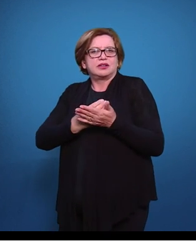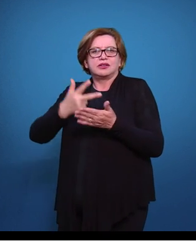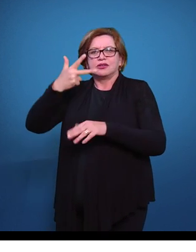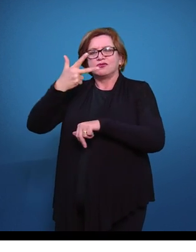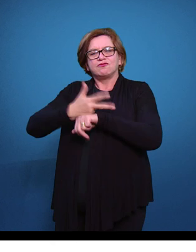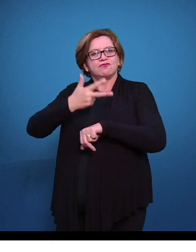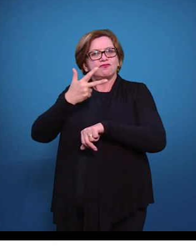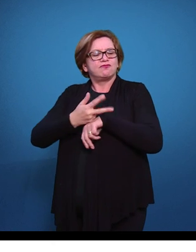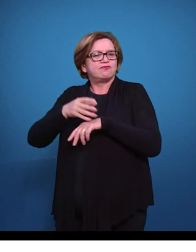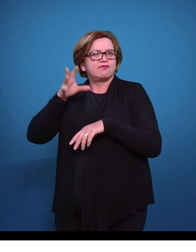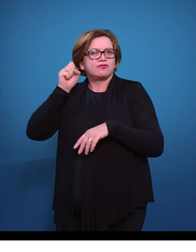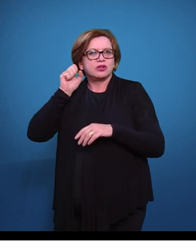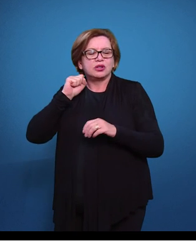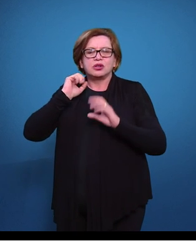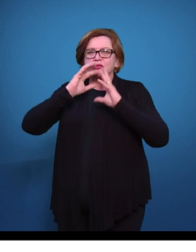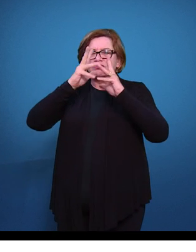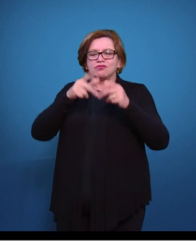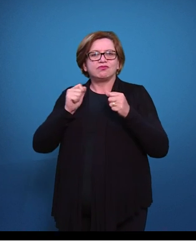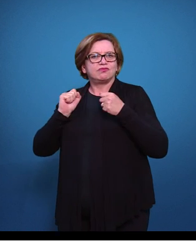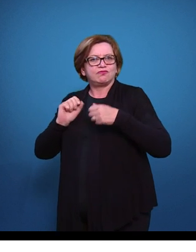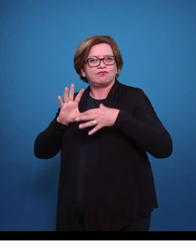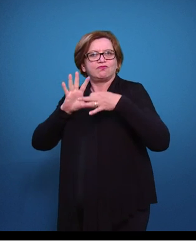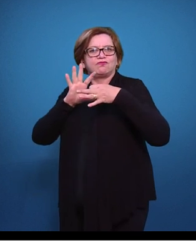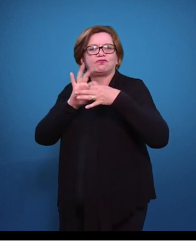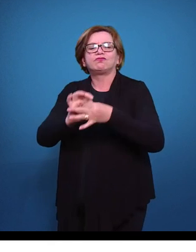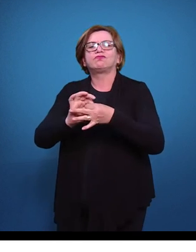e isso tudo em uma única plataforma de comunicação.